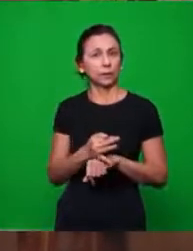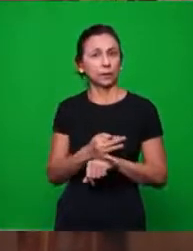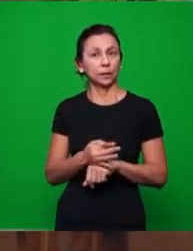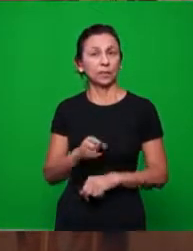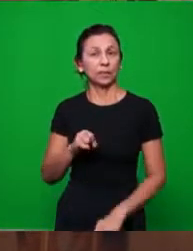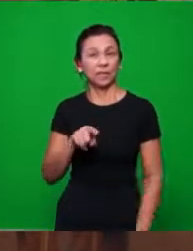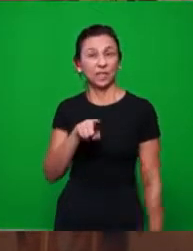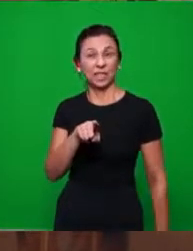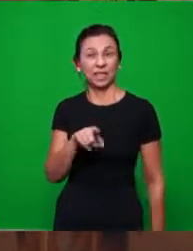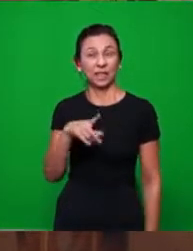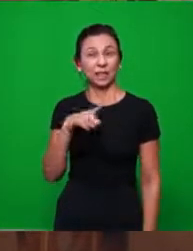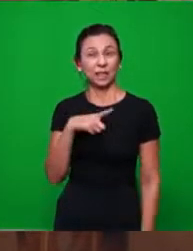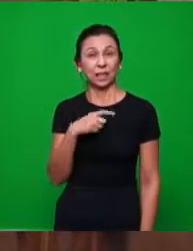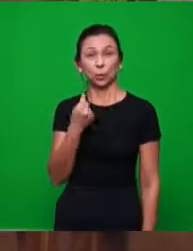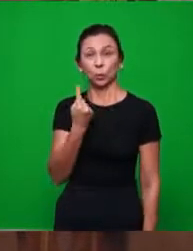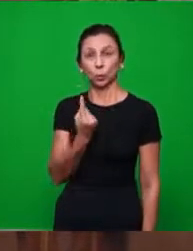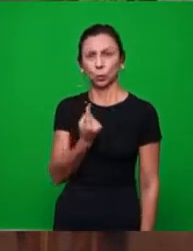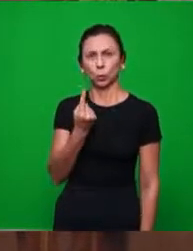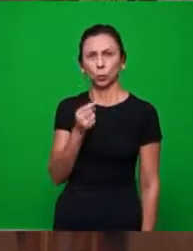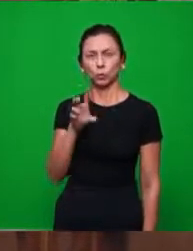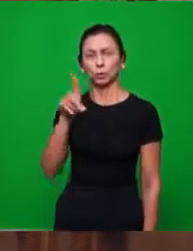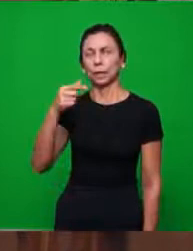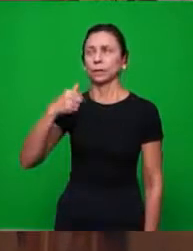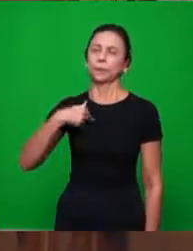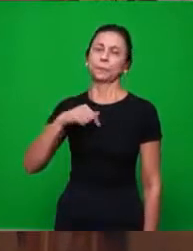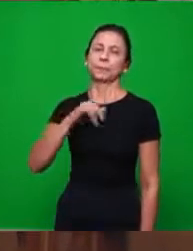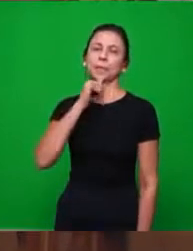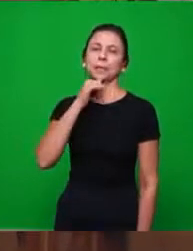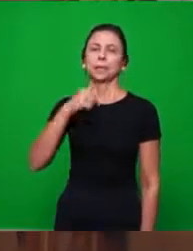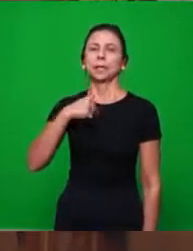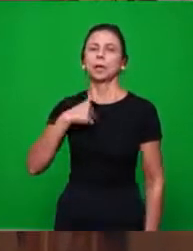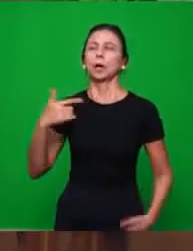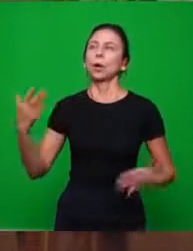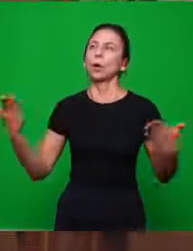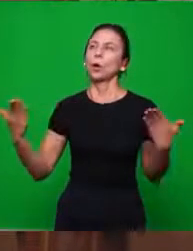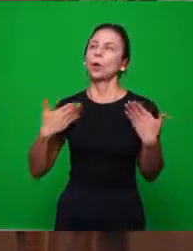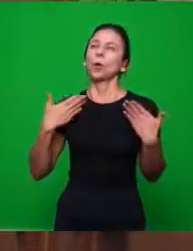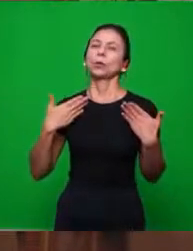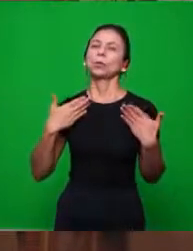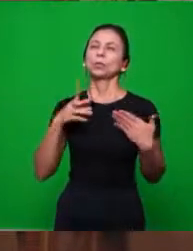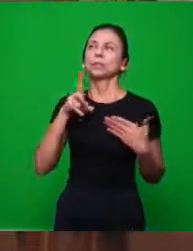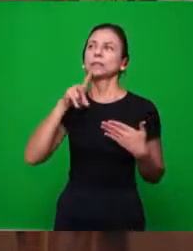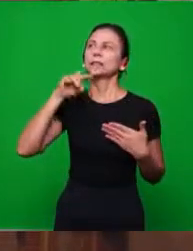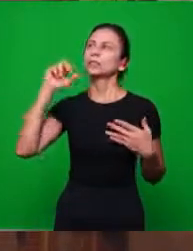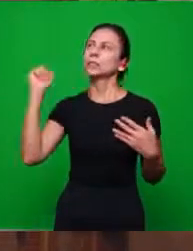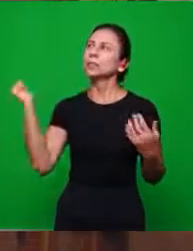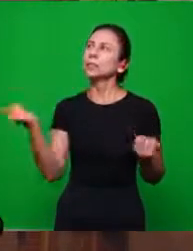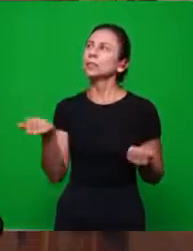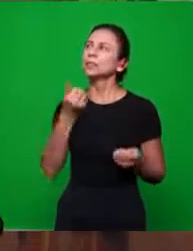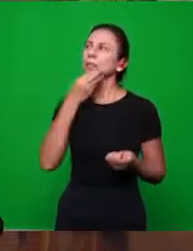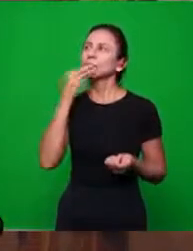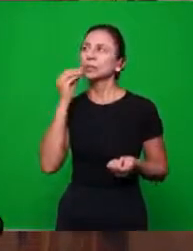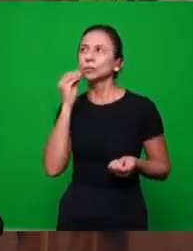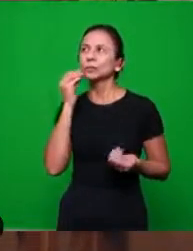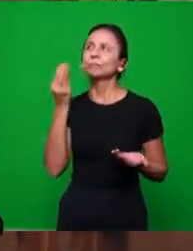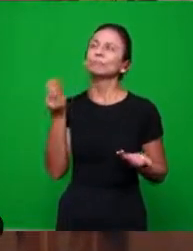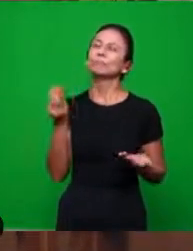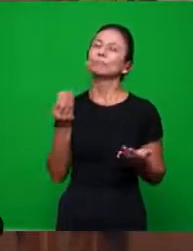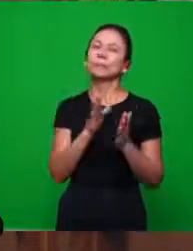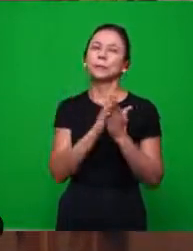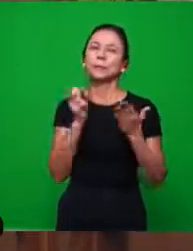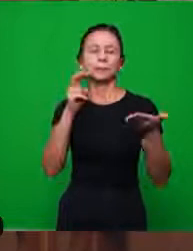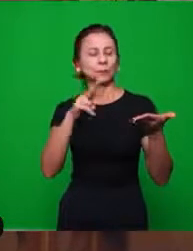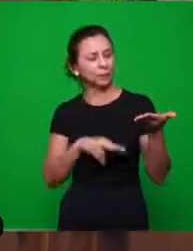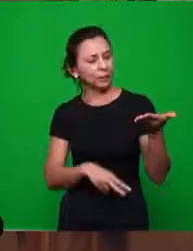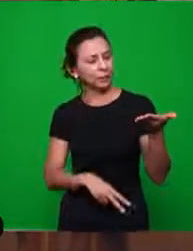tem um dia para você? Não, hoje eu vou dedicar um dia para o Senhor. Vou fazer um jejum eu vou ler um pouco a